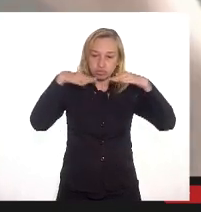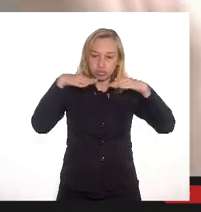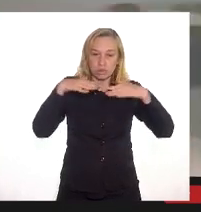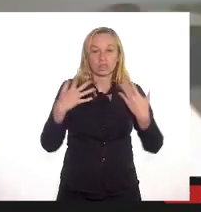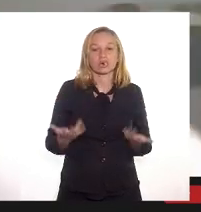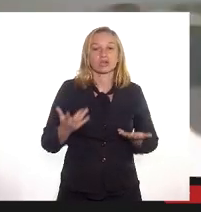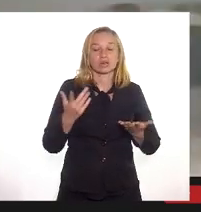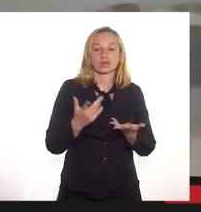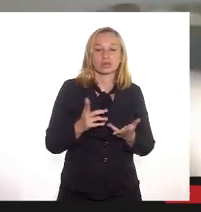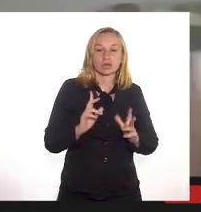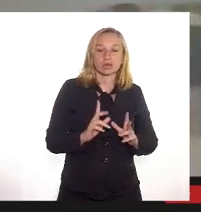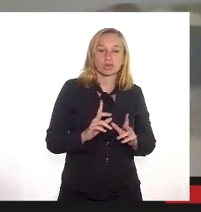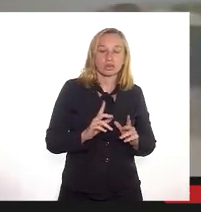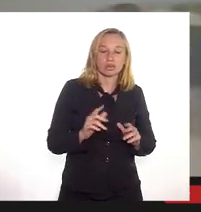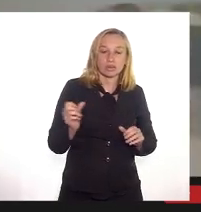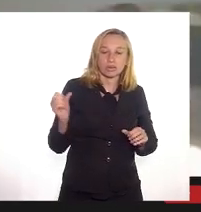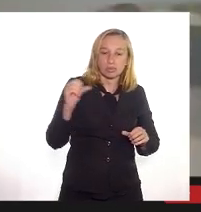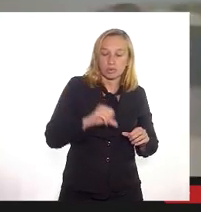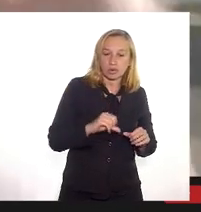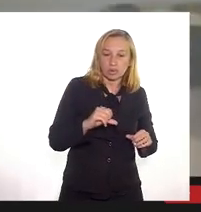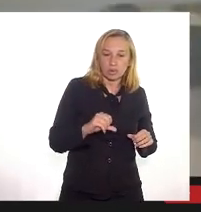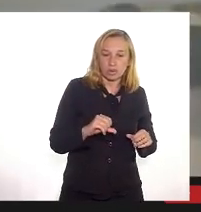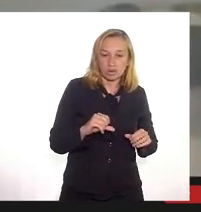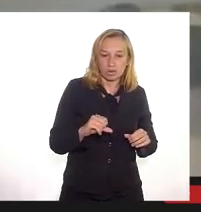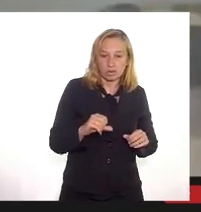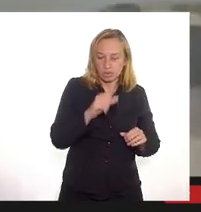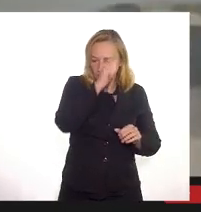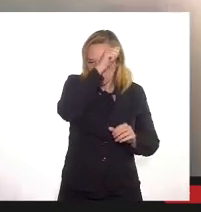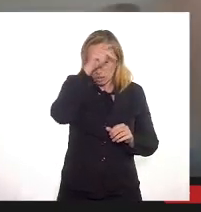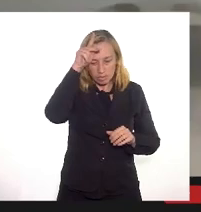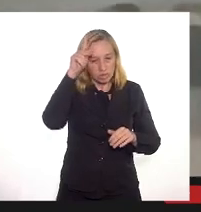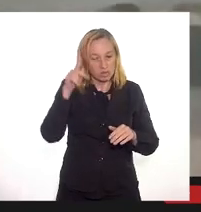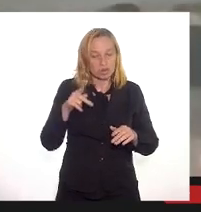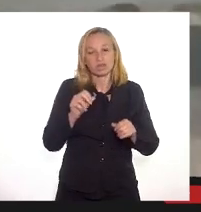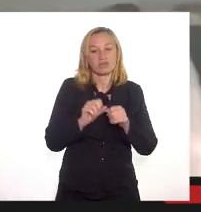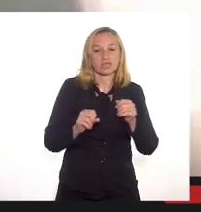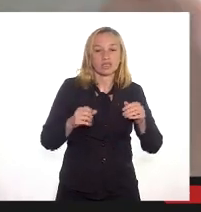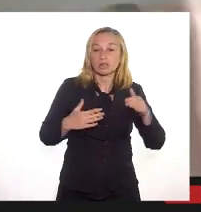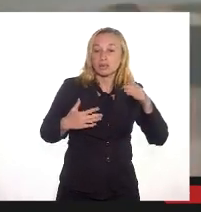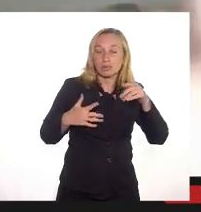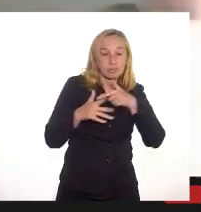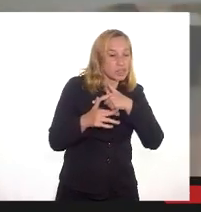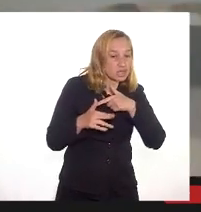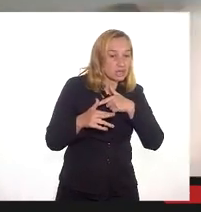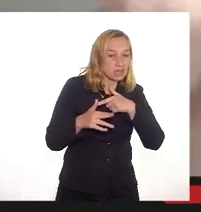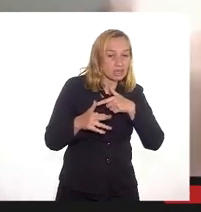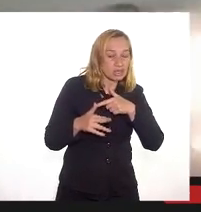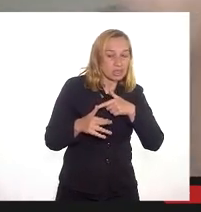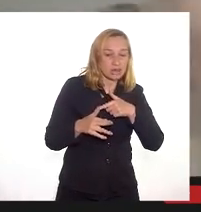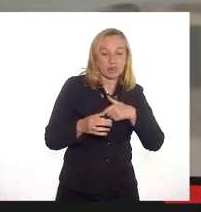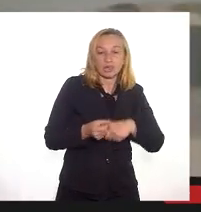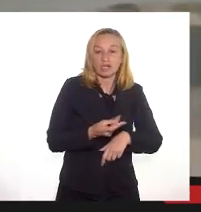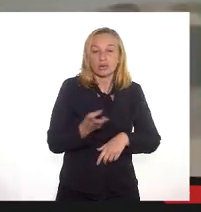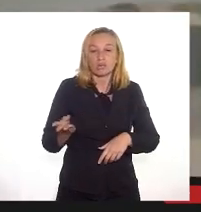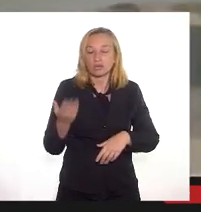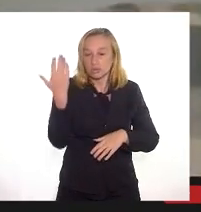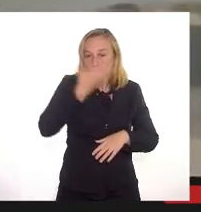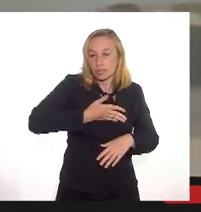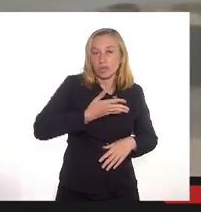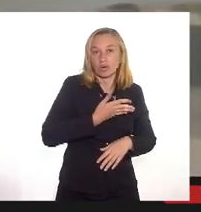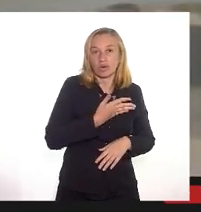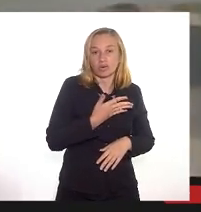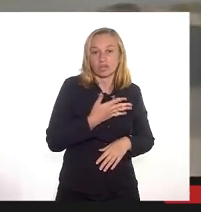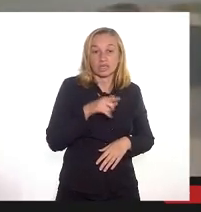o atual aterro que a prefeitura está fazendo da região seja interrompido interromper enquanto não tivermos a comprovação